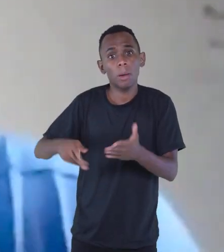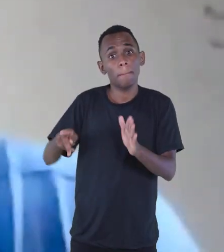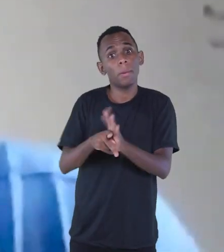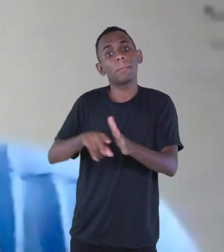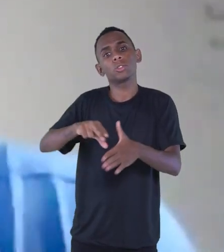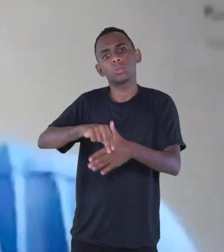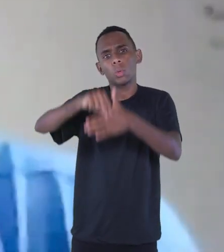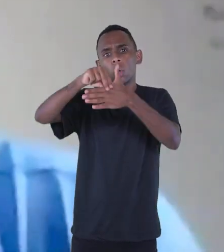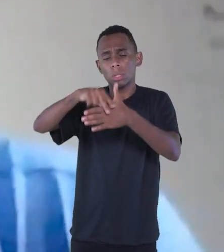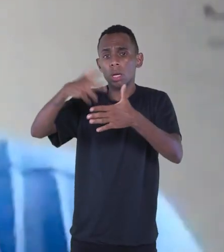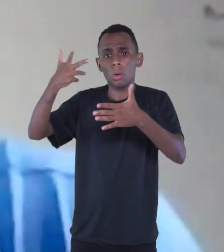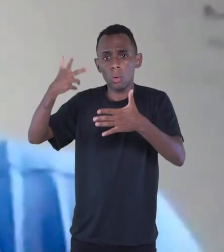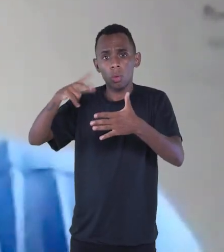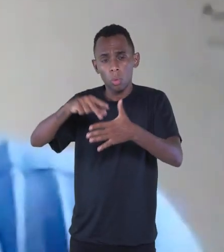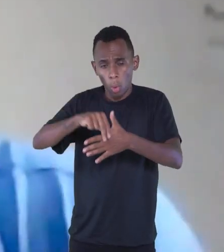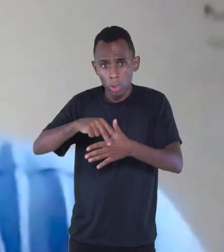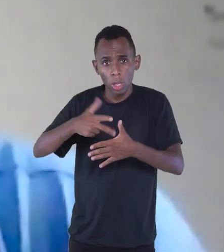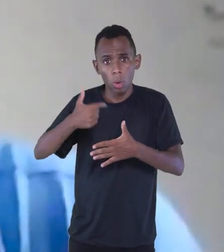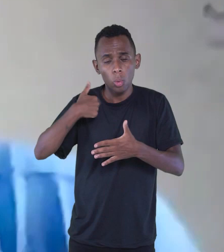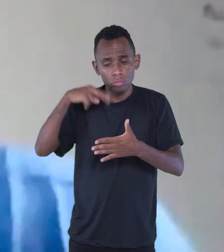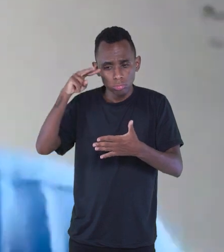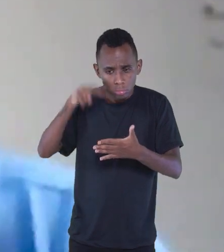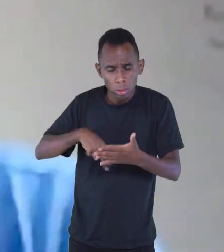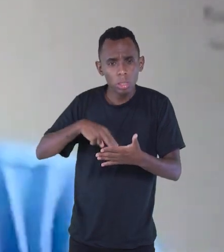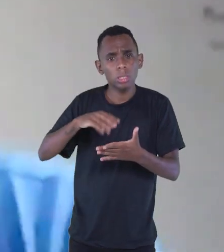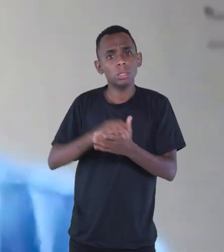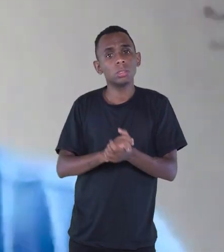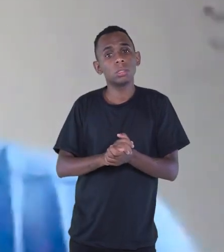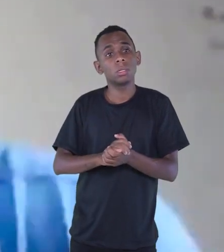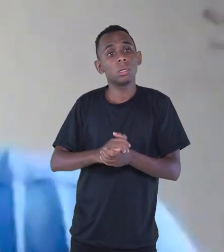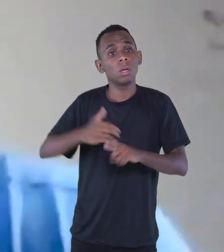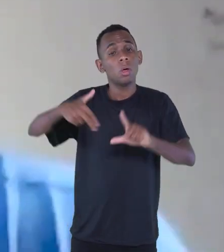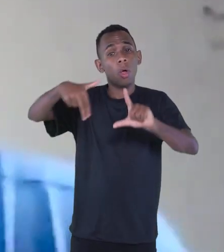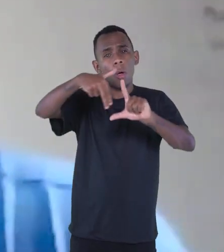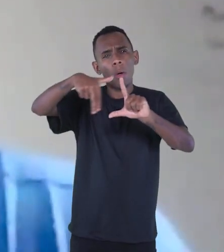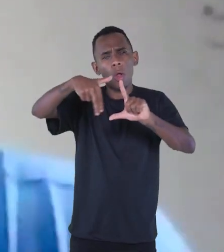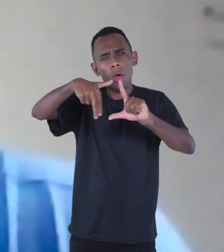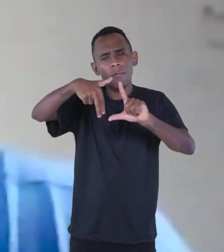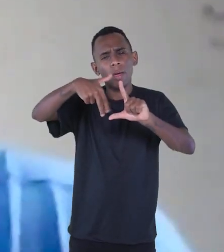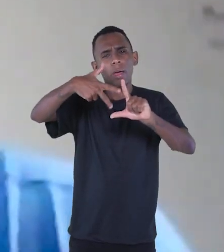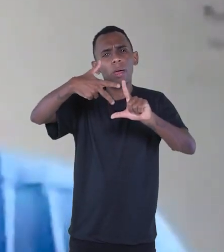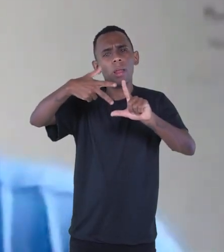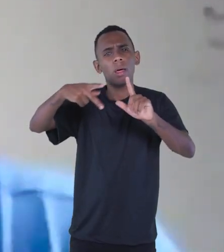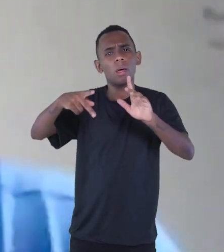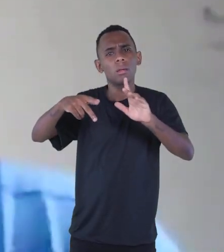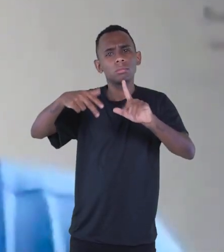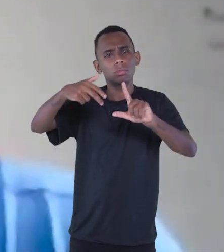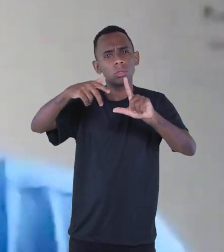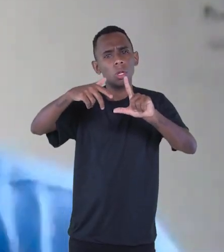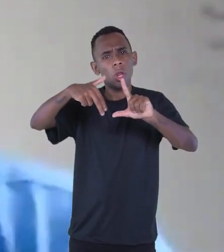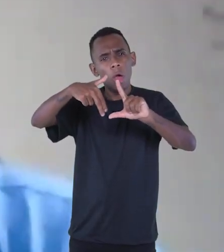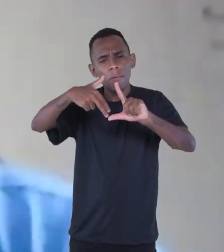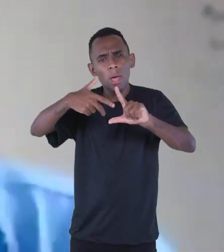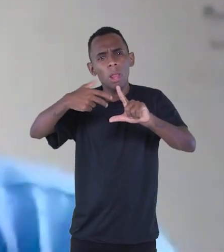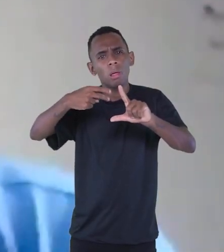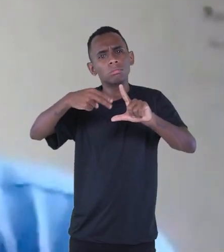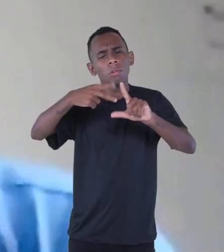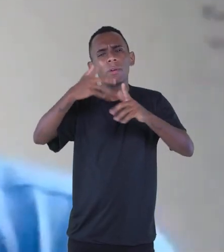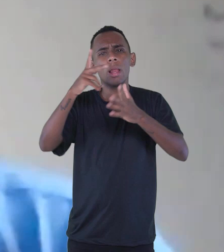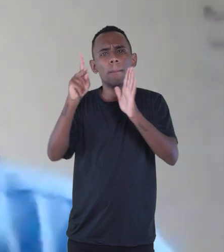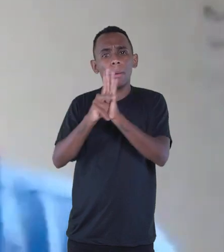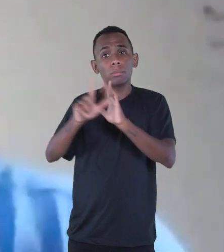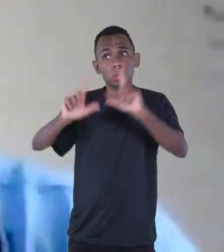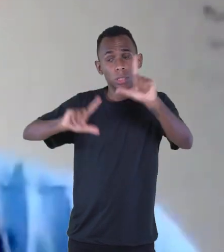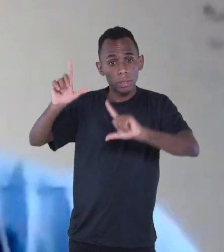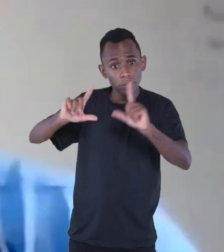clássicos. Quando a novela do Pavão Misterioso passou na televisão e depois eu descobri que